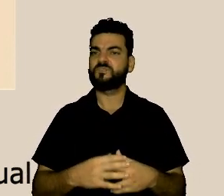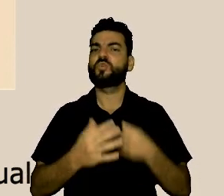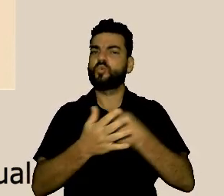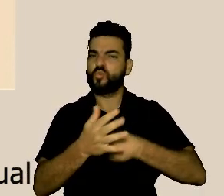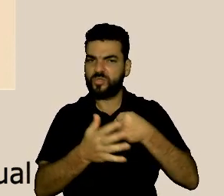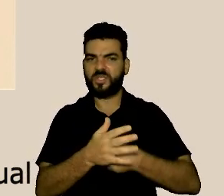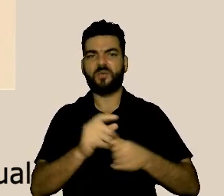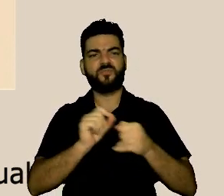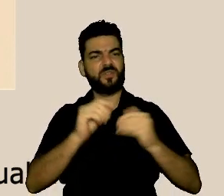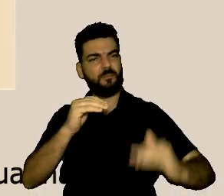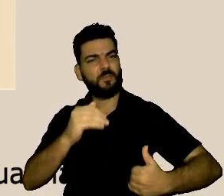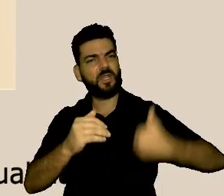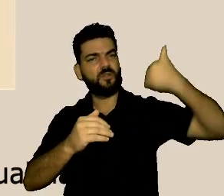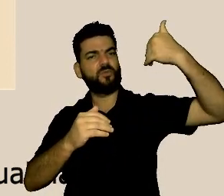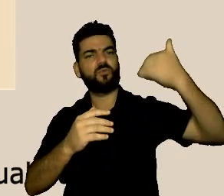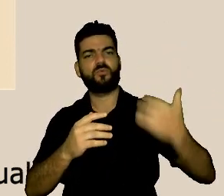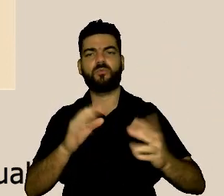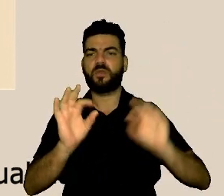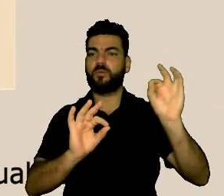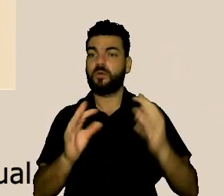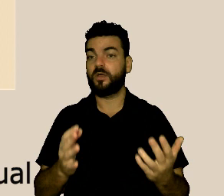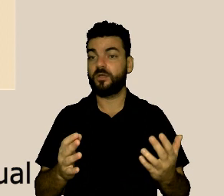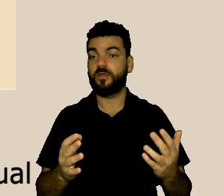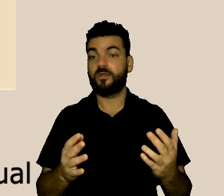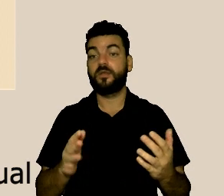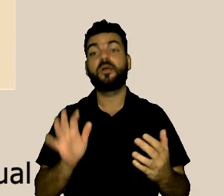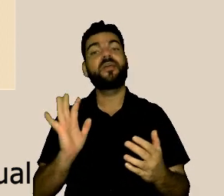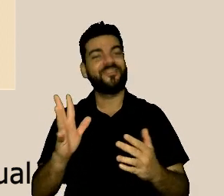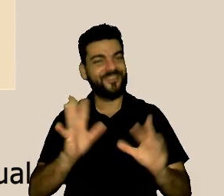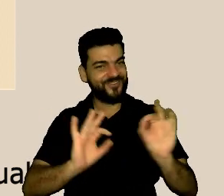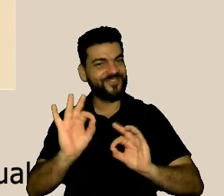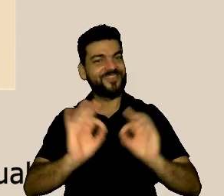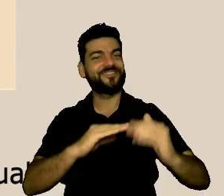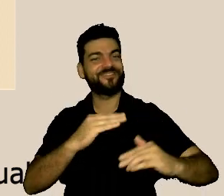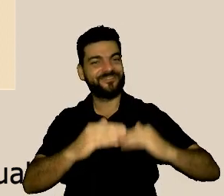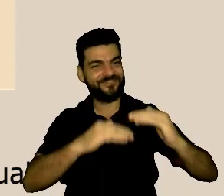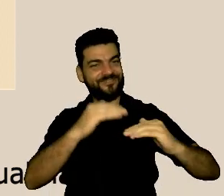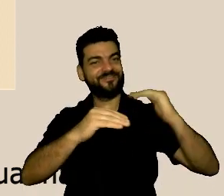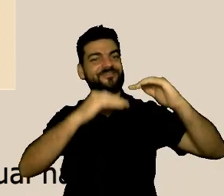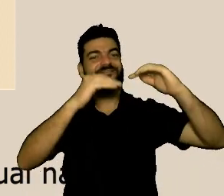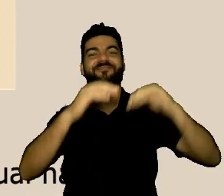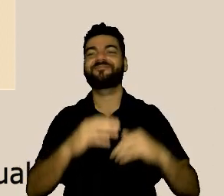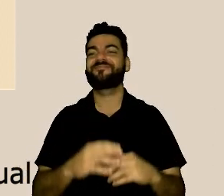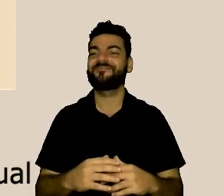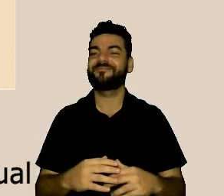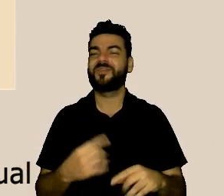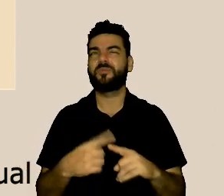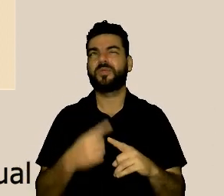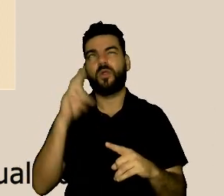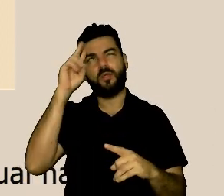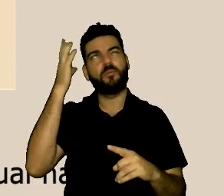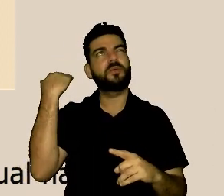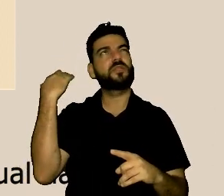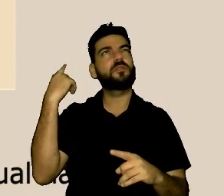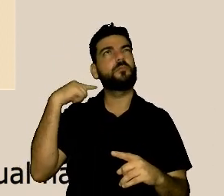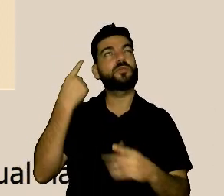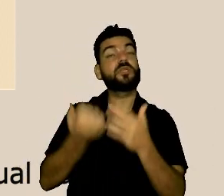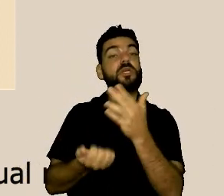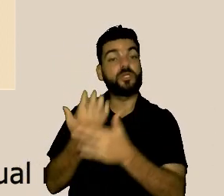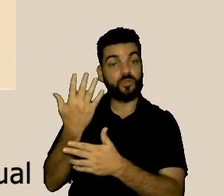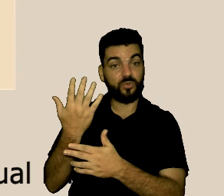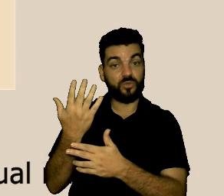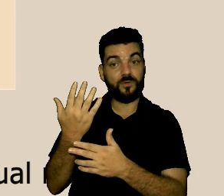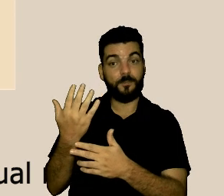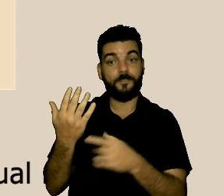trabalho e a gente foi construindo esse trabalho quando a gente começou a escrever a política a gente começou